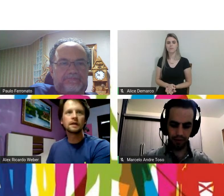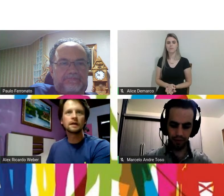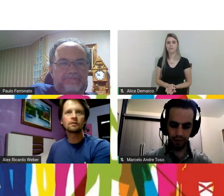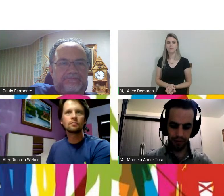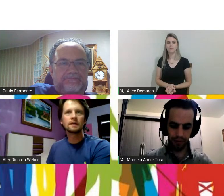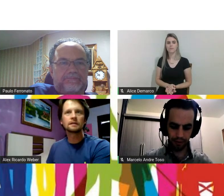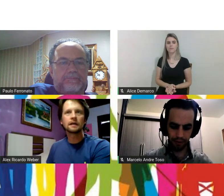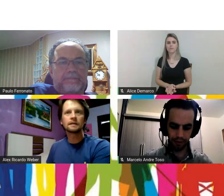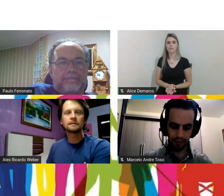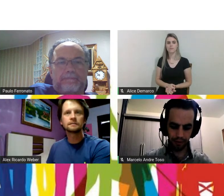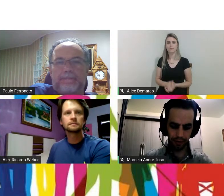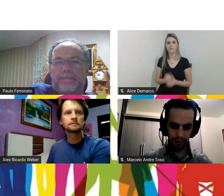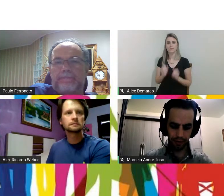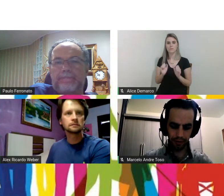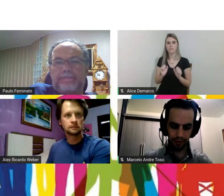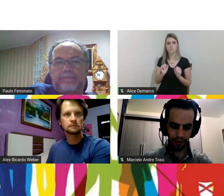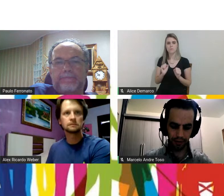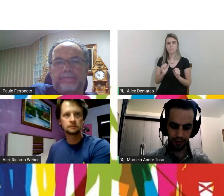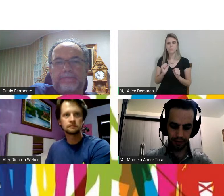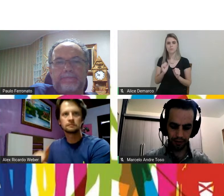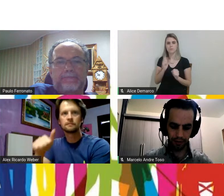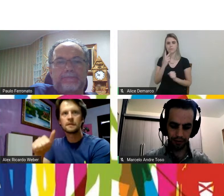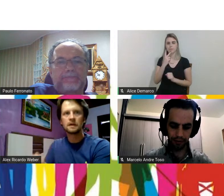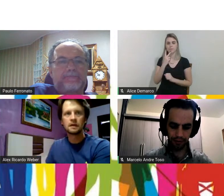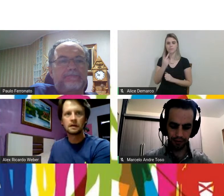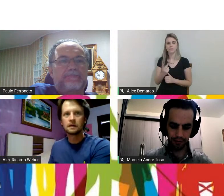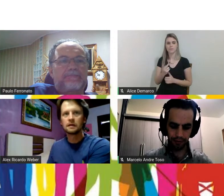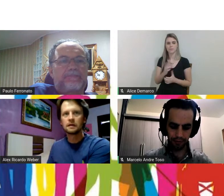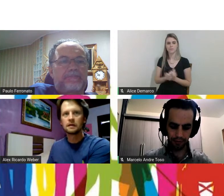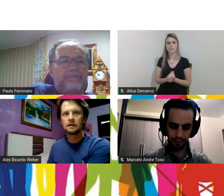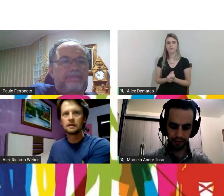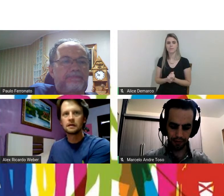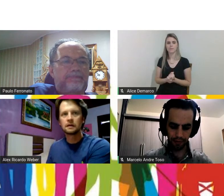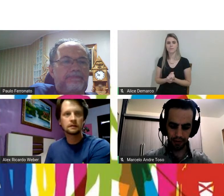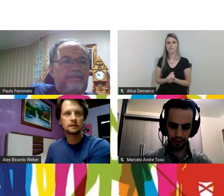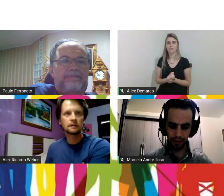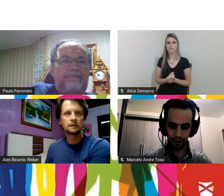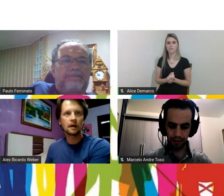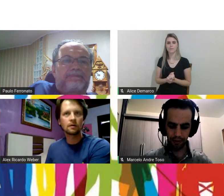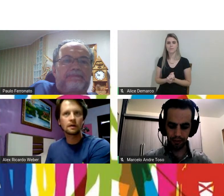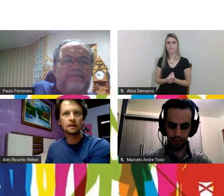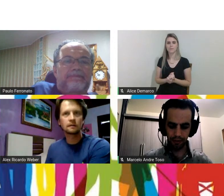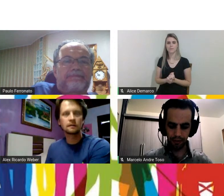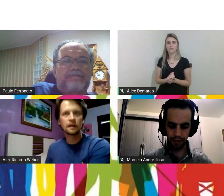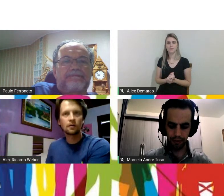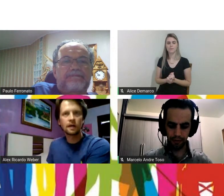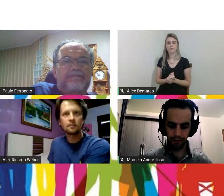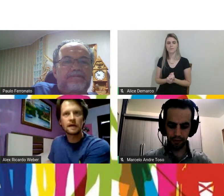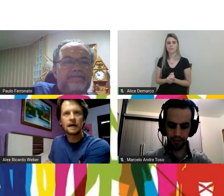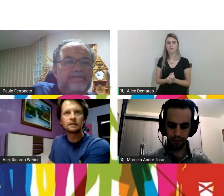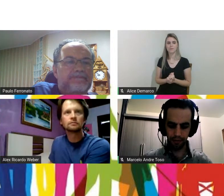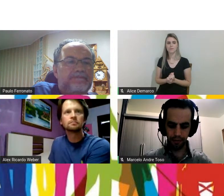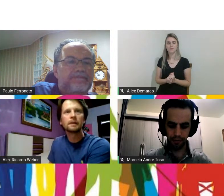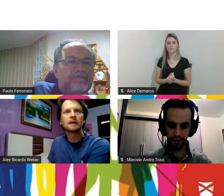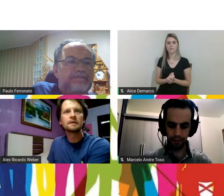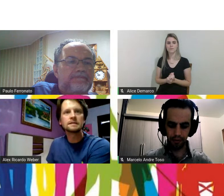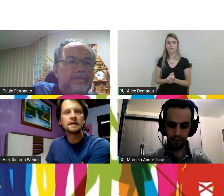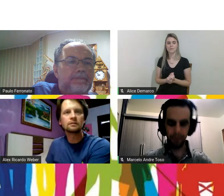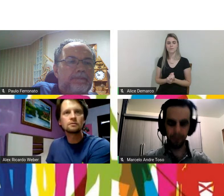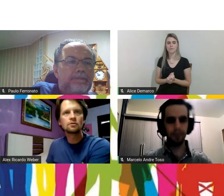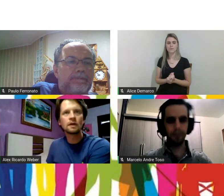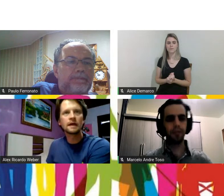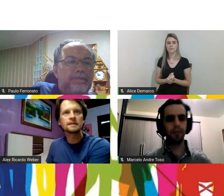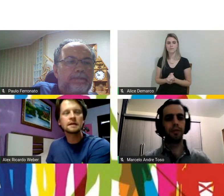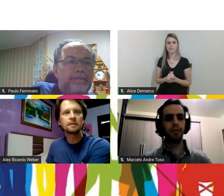eu poderia comentar ótimo professor Alex pode começar tá ok obrigado